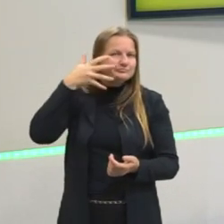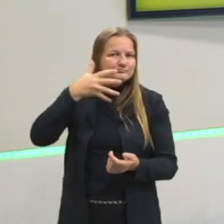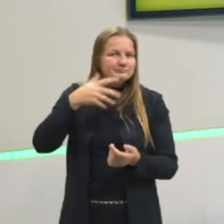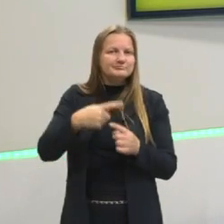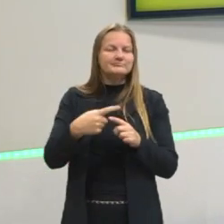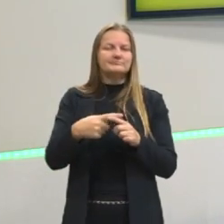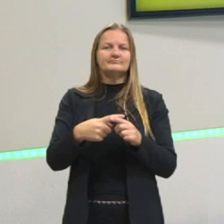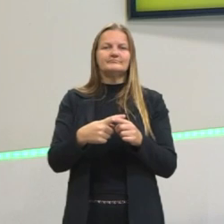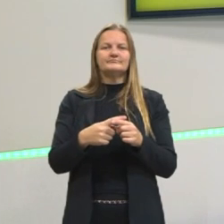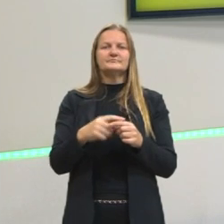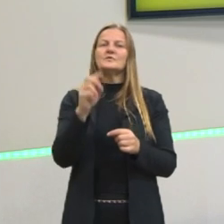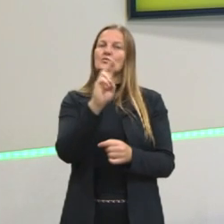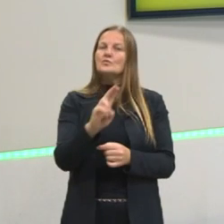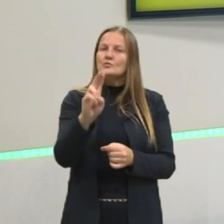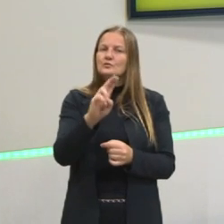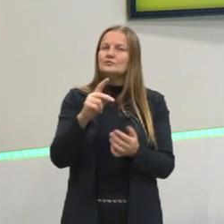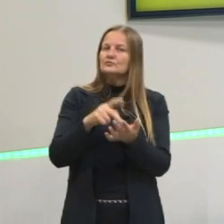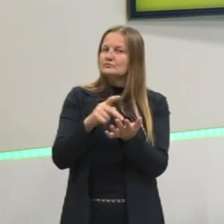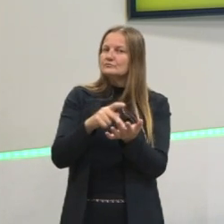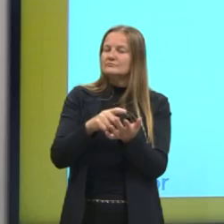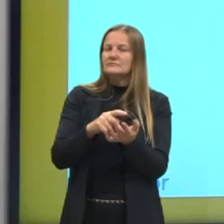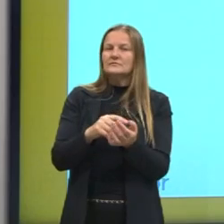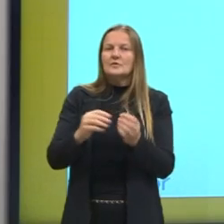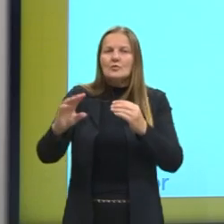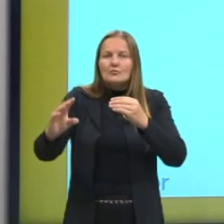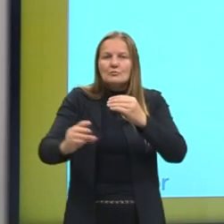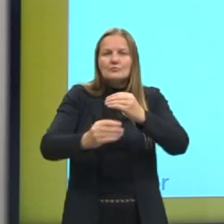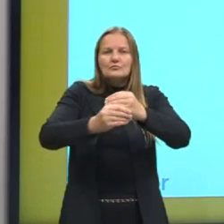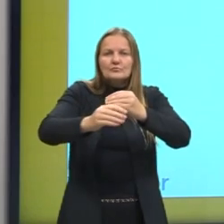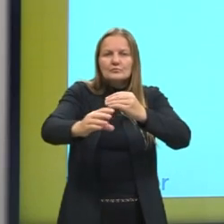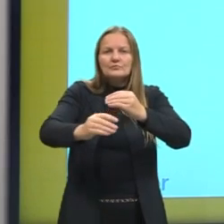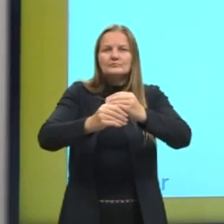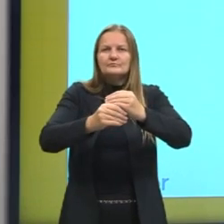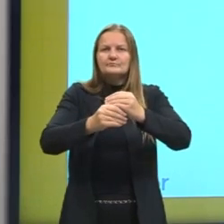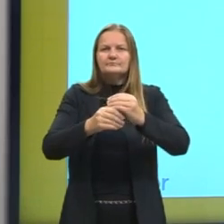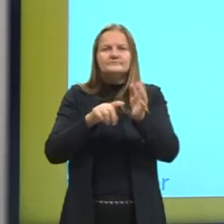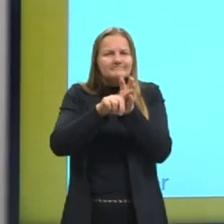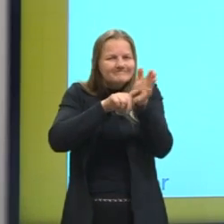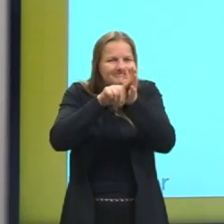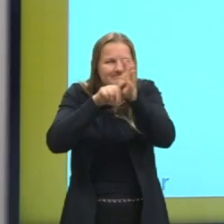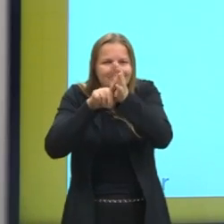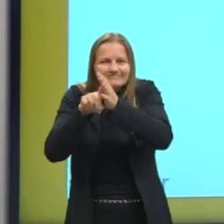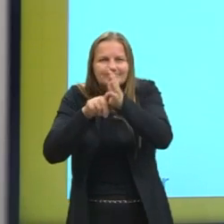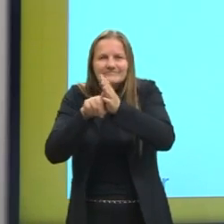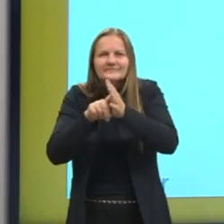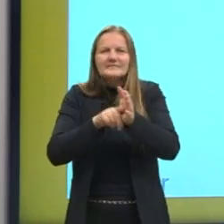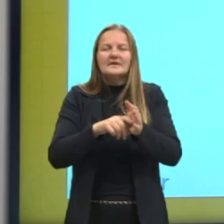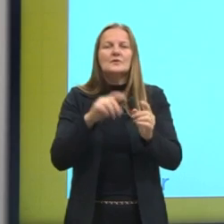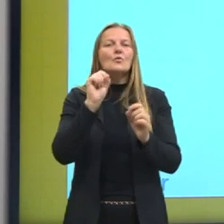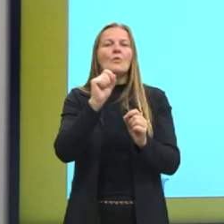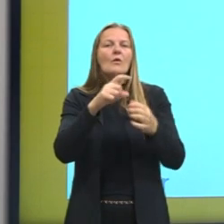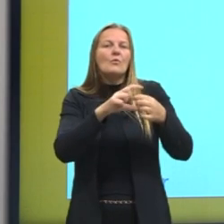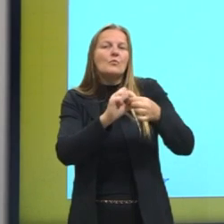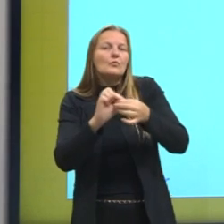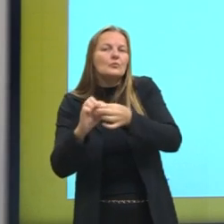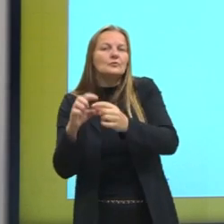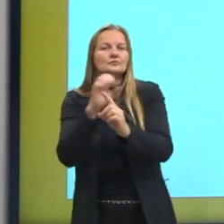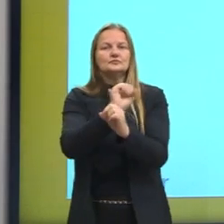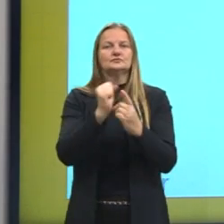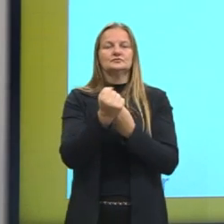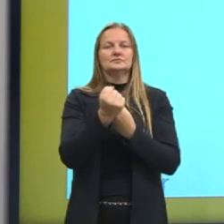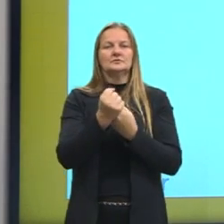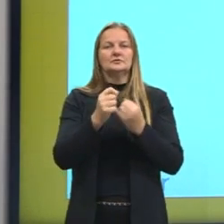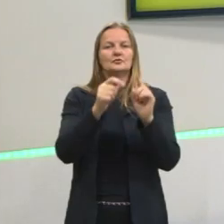uma situação real de uso, eu acrescento aqui nessa análise a minha situação social e os meus